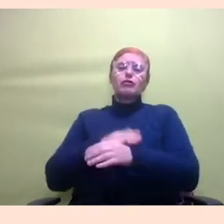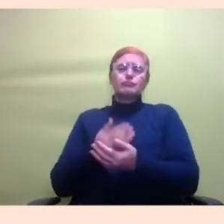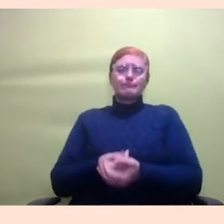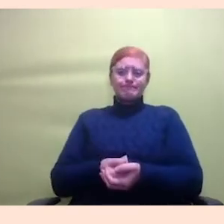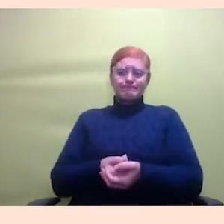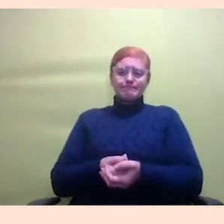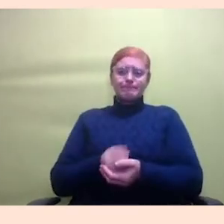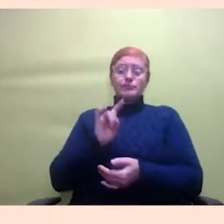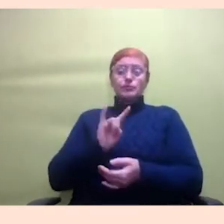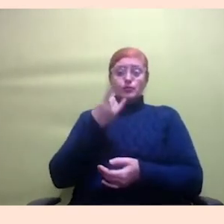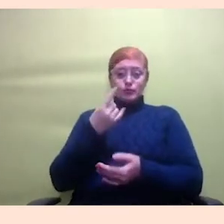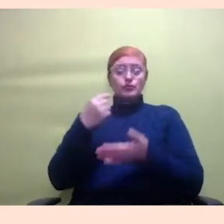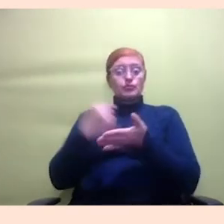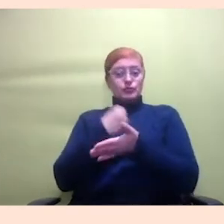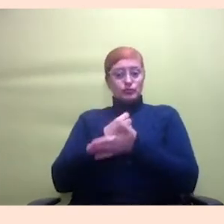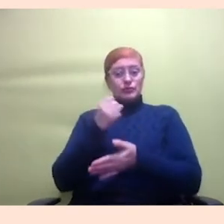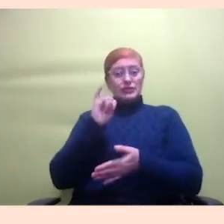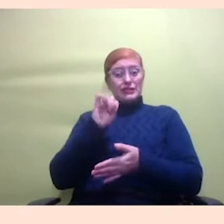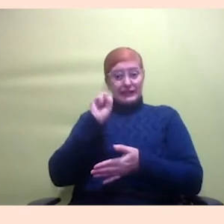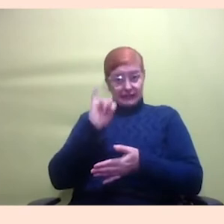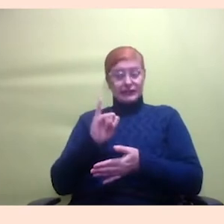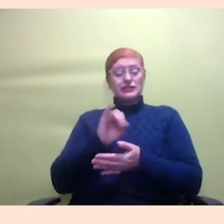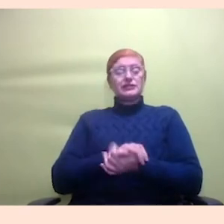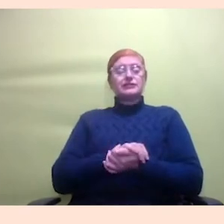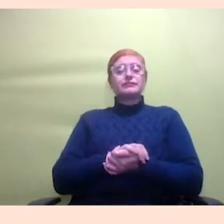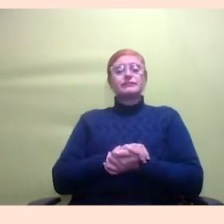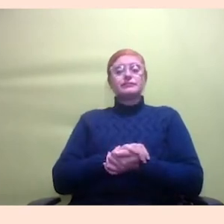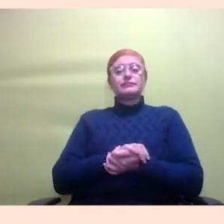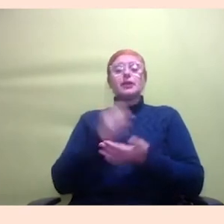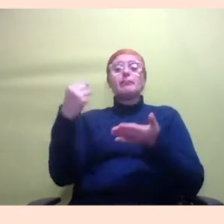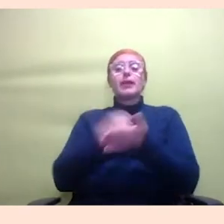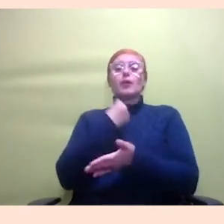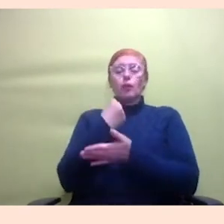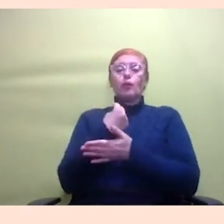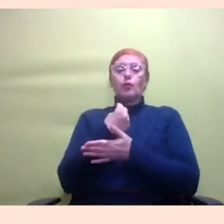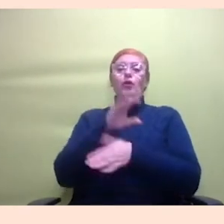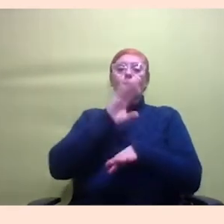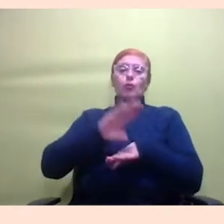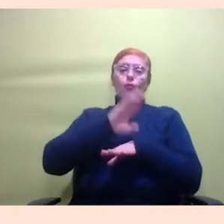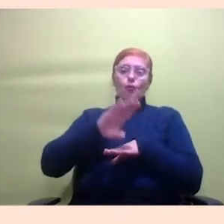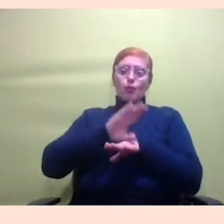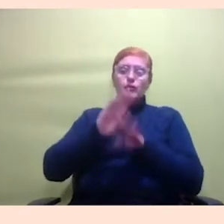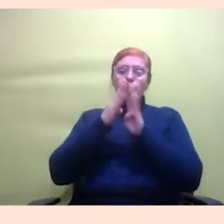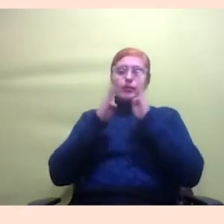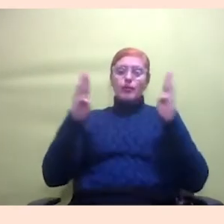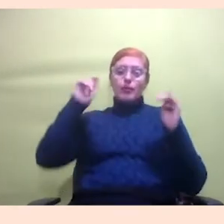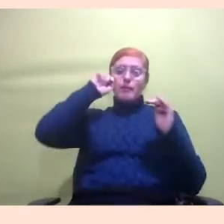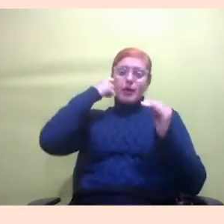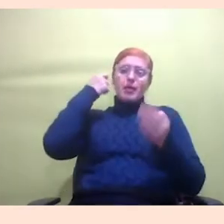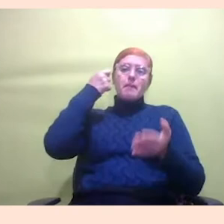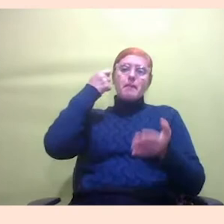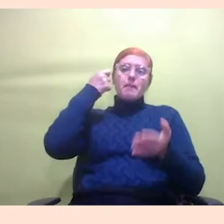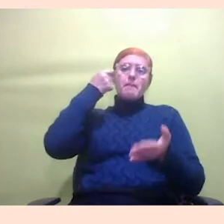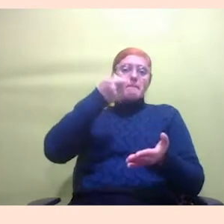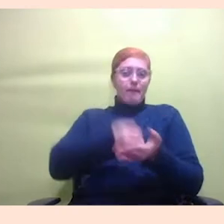última que é a Ibe Cristine Sarmento que ela fala pergunta se os cursos na Bíblia Preta são pagos ou gratuitos